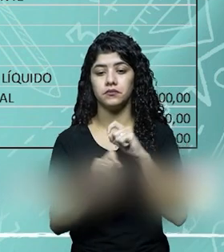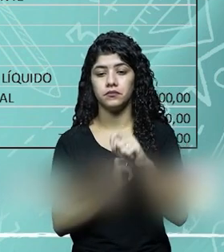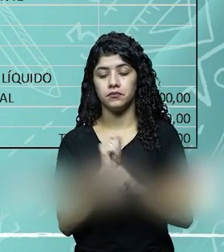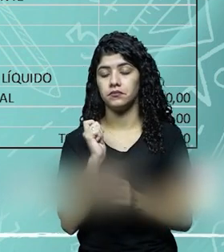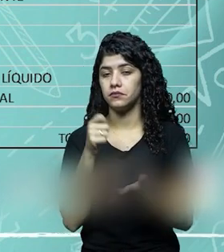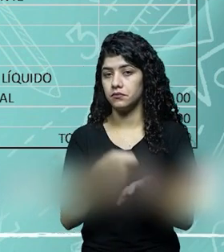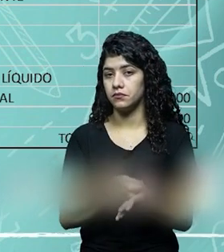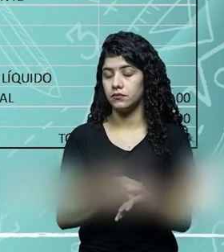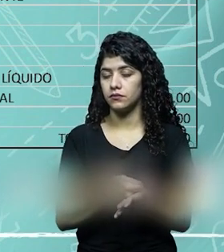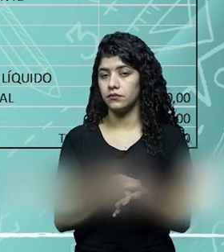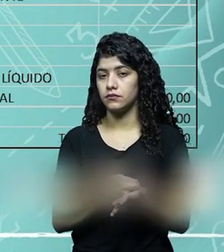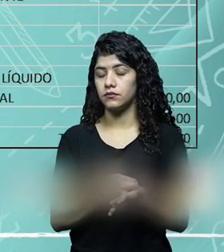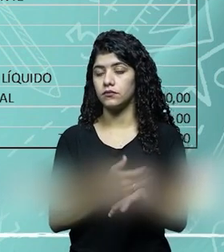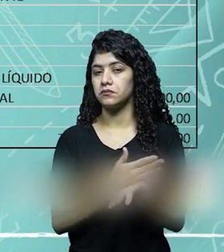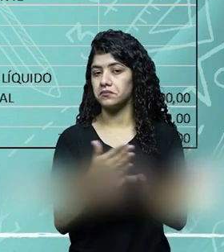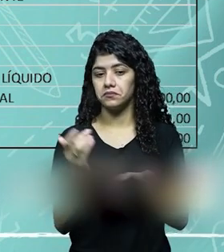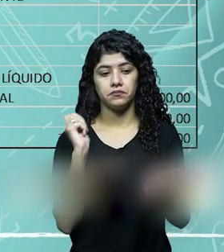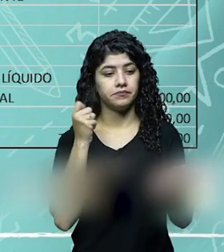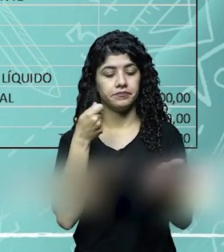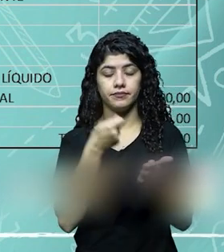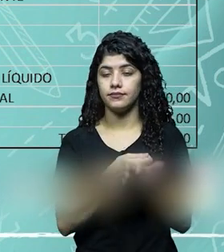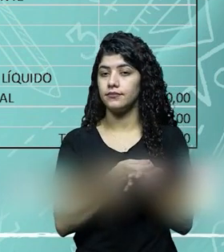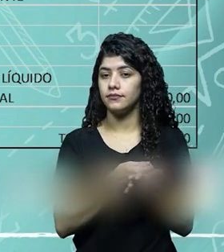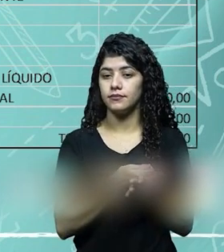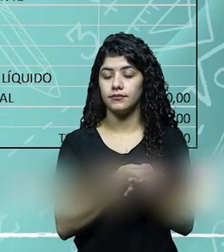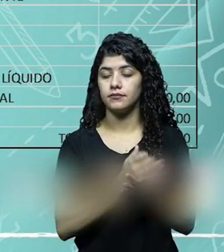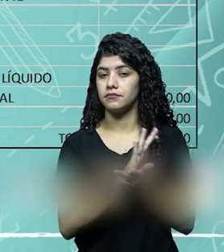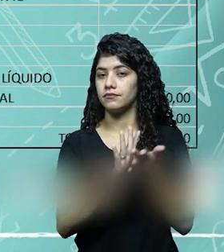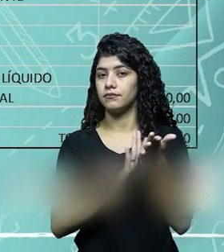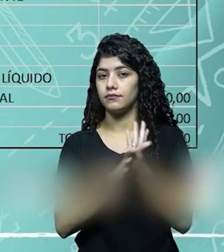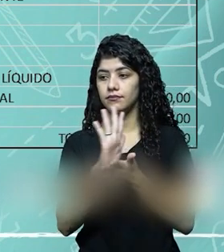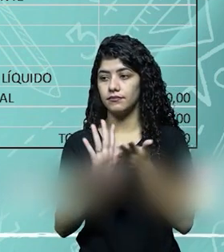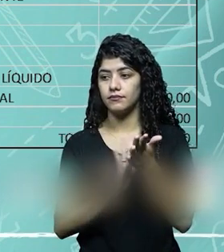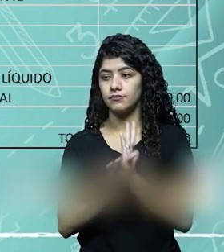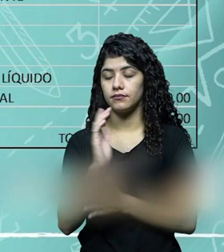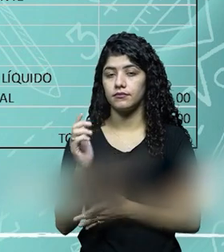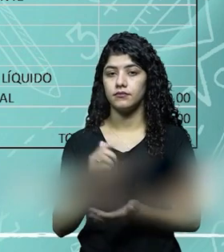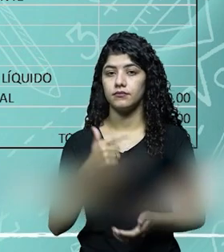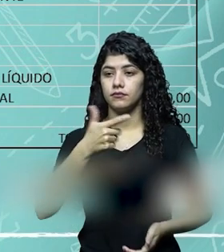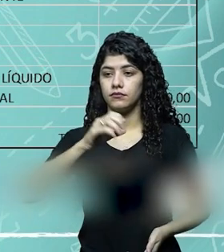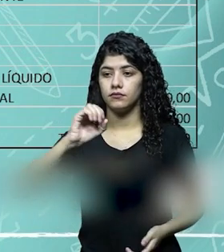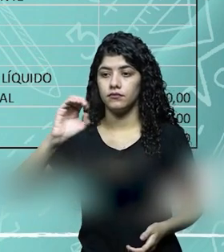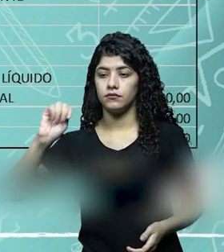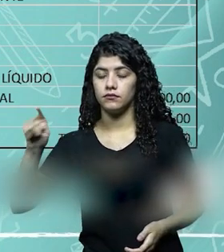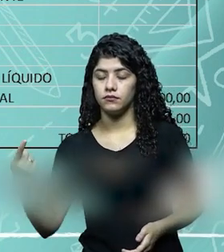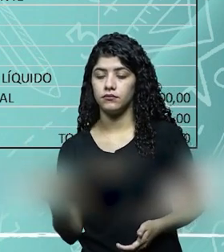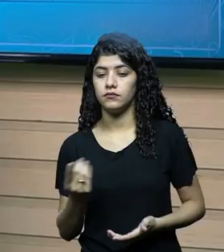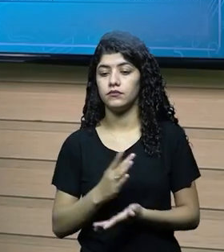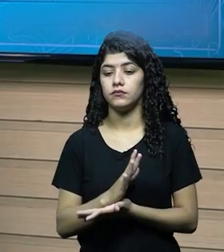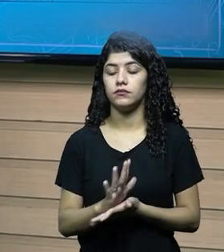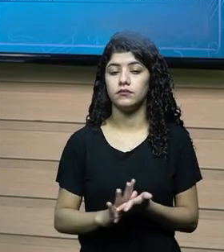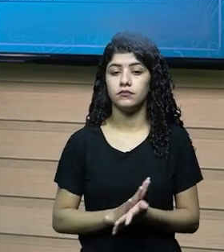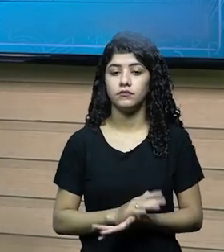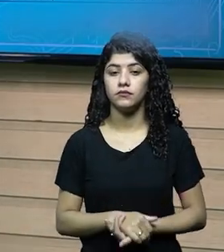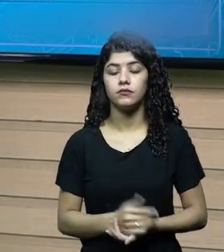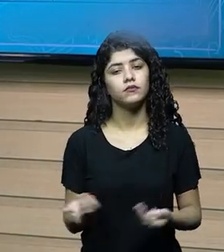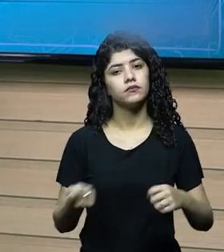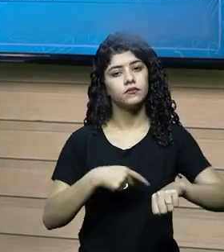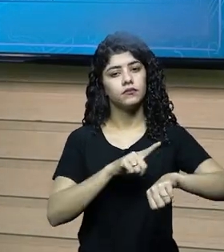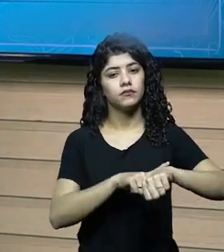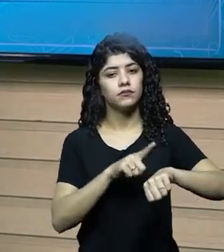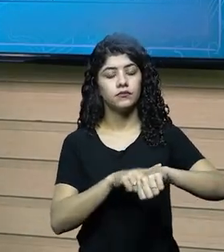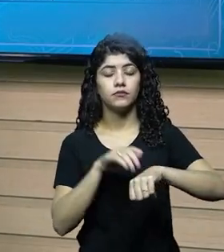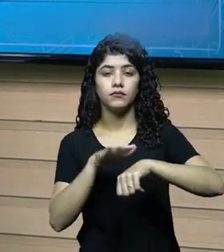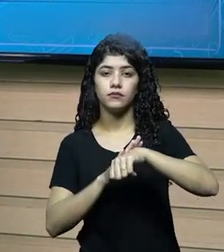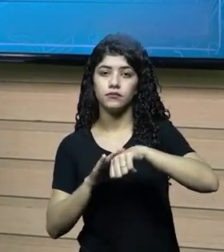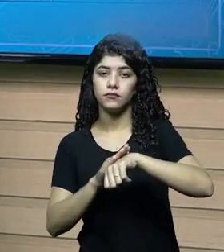vamos levar em consideração que não foi pago, não começou a ser pago ainda, esse financiamento de 200 mil, então digamos lá que